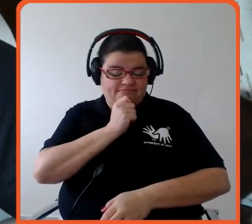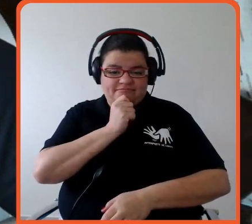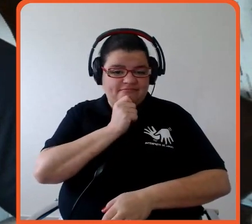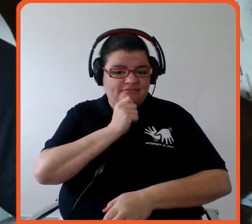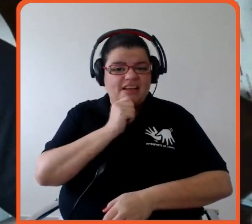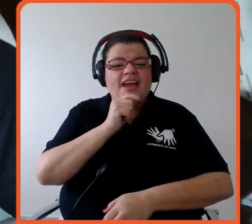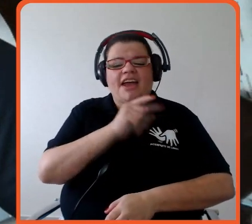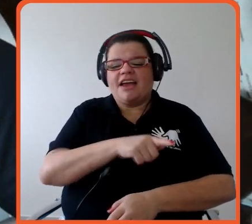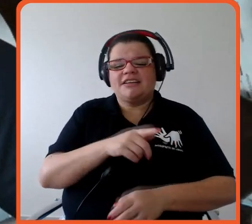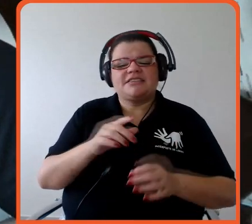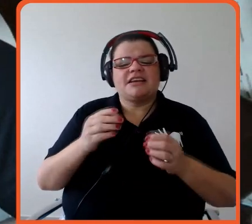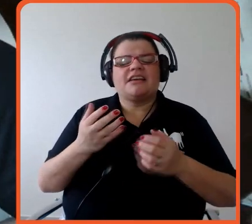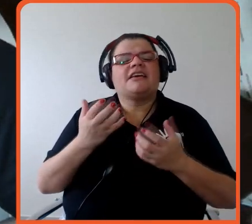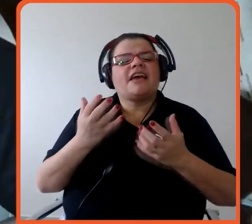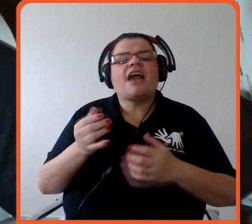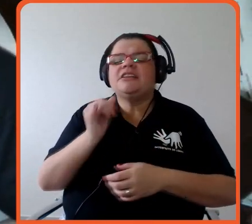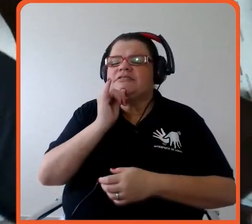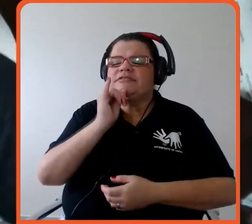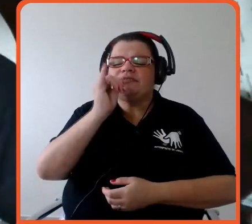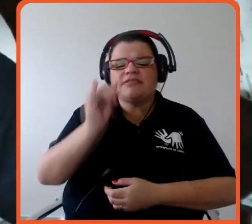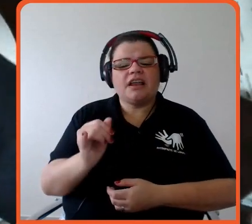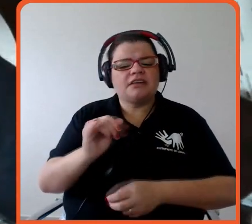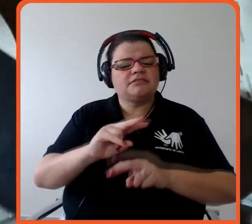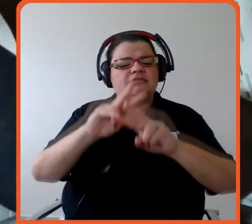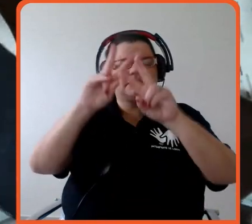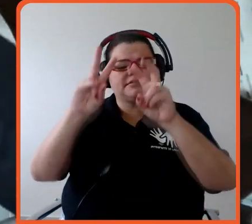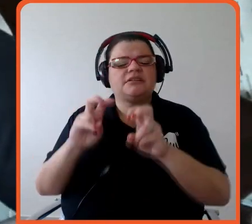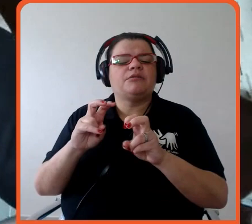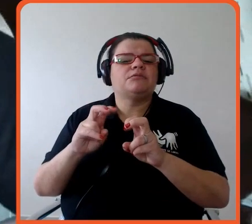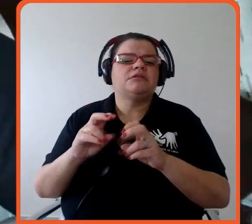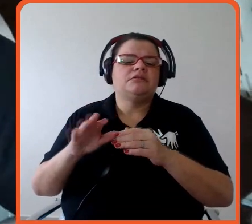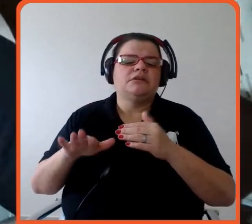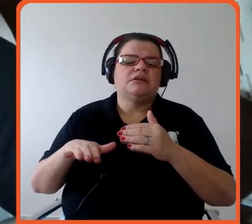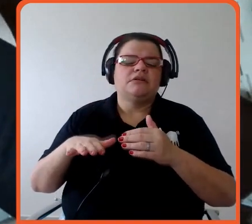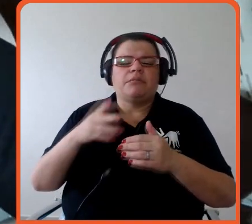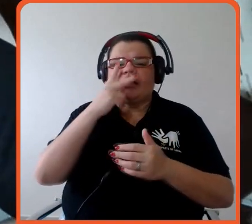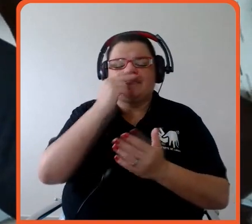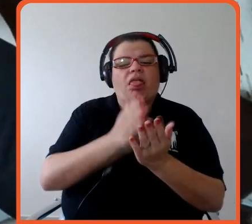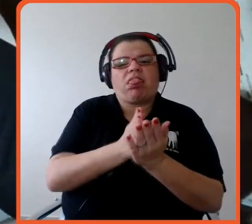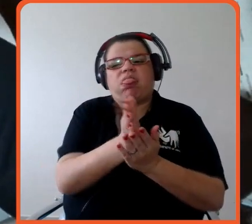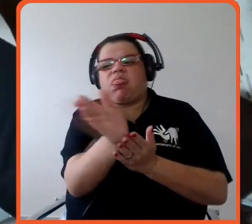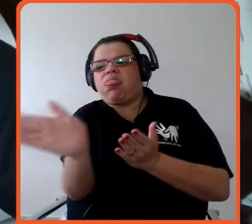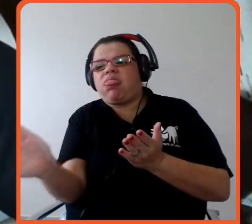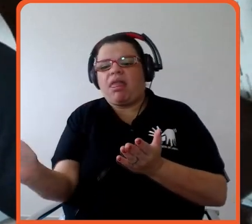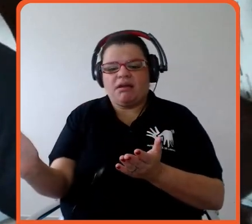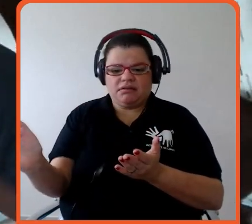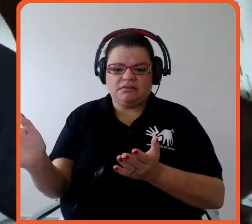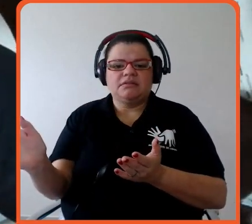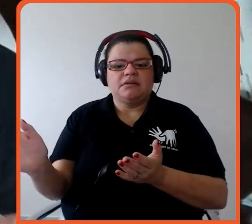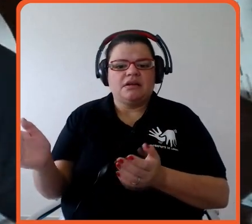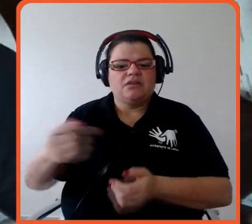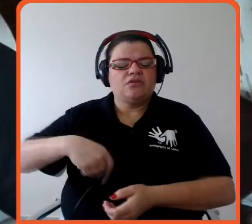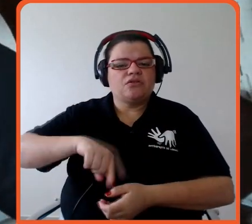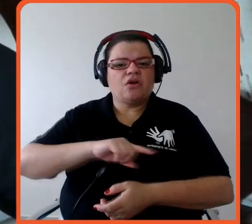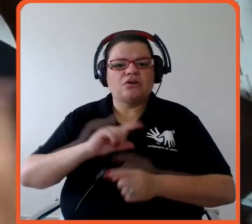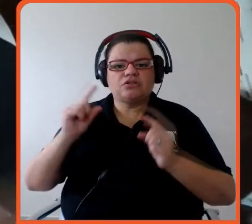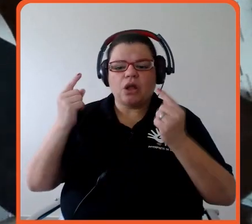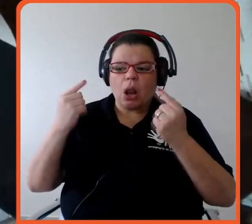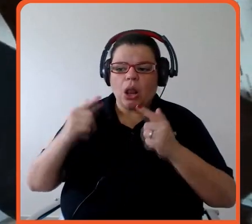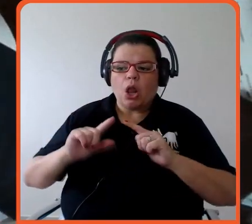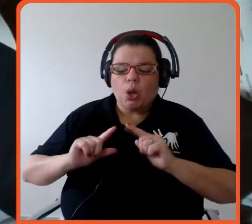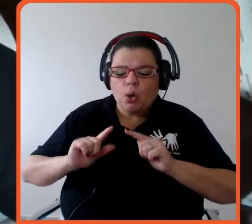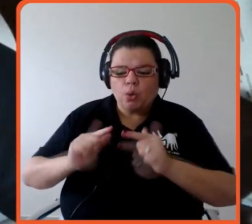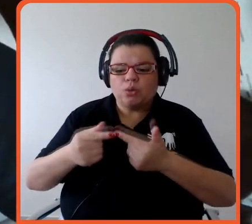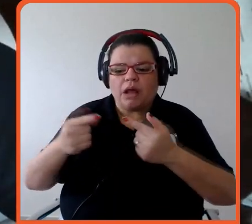track para falar sobre o tema e acabam indo para o lado do greenwashing, uma coisa é a gente lutar contra isso e